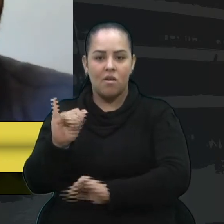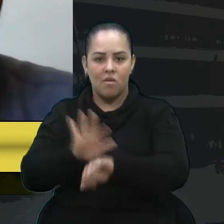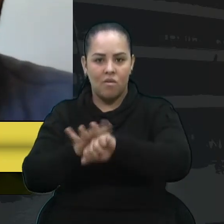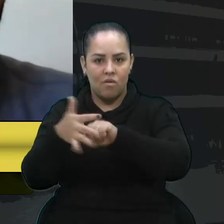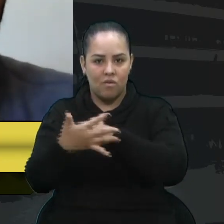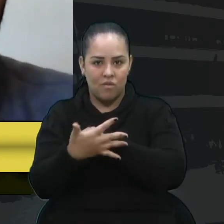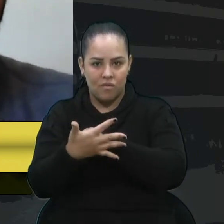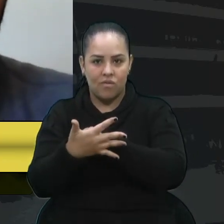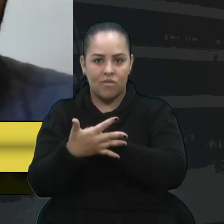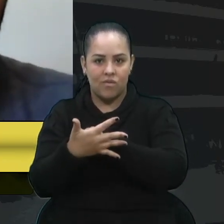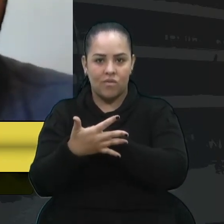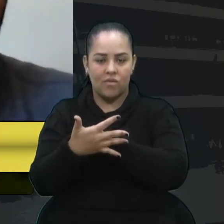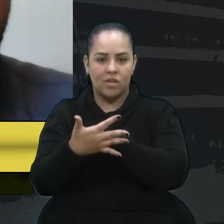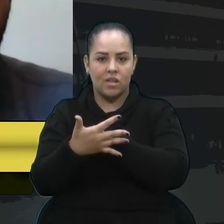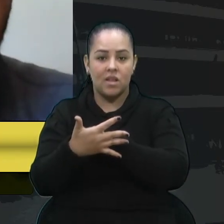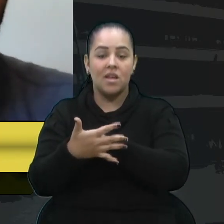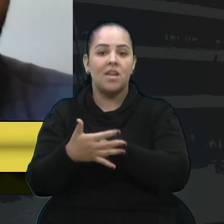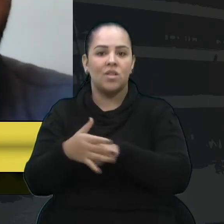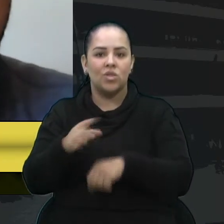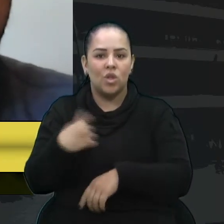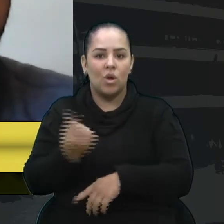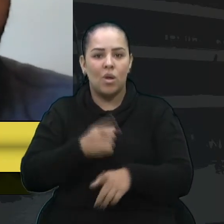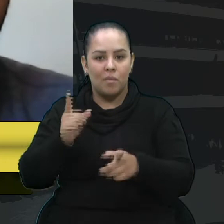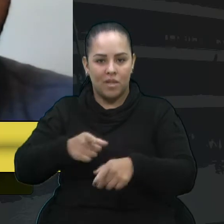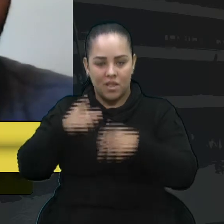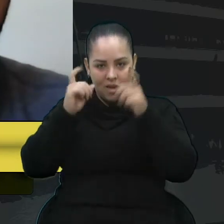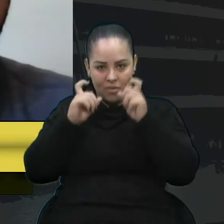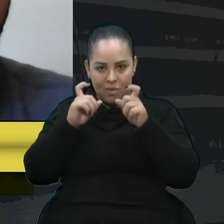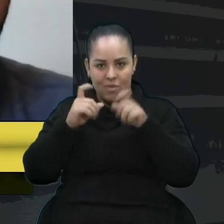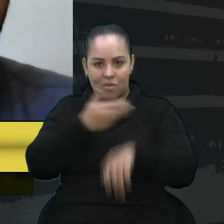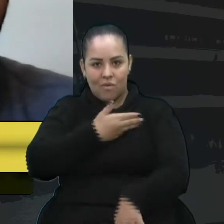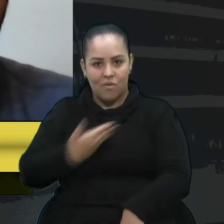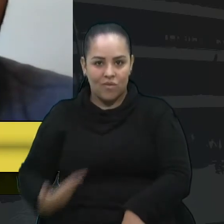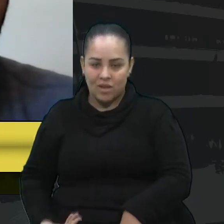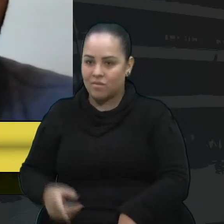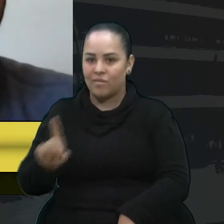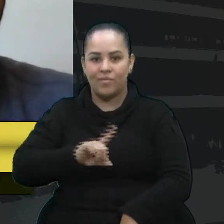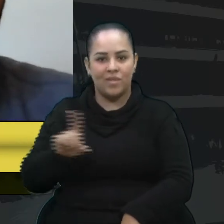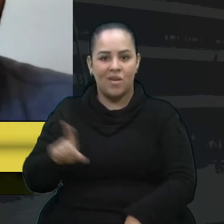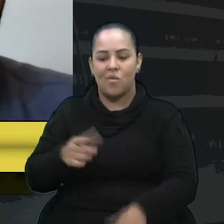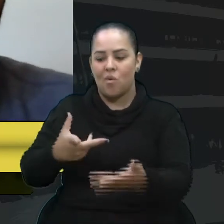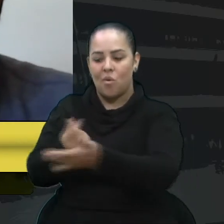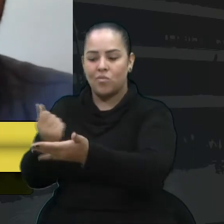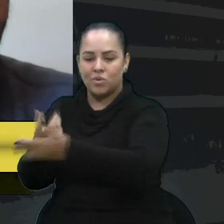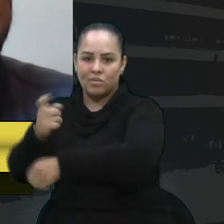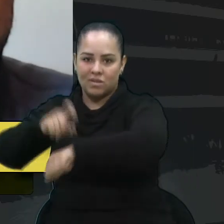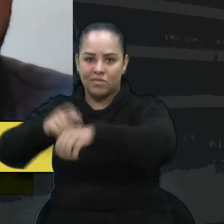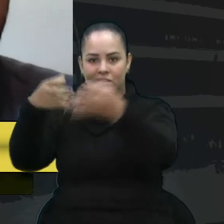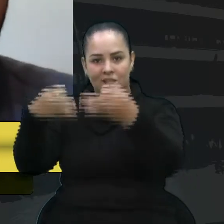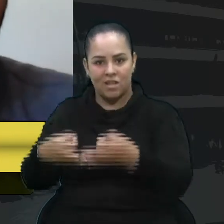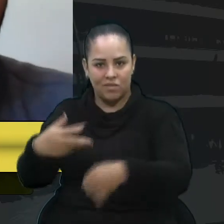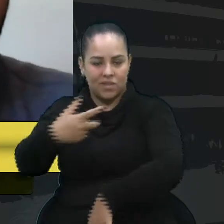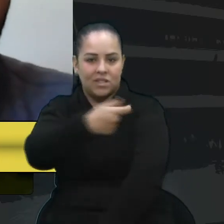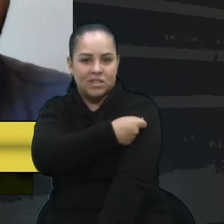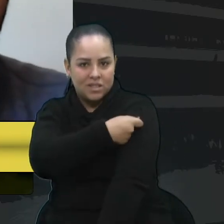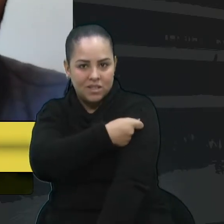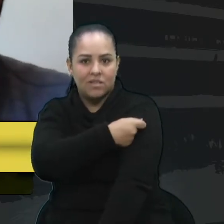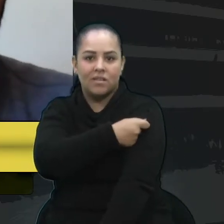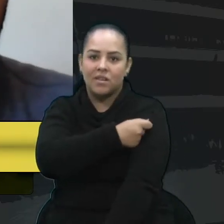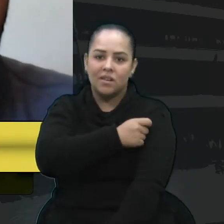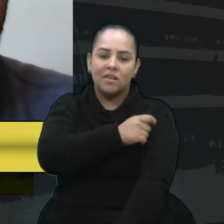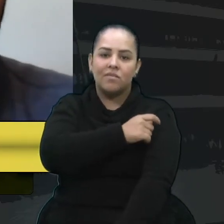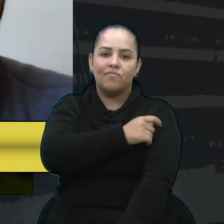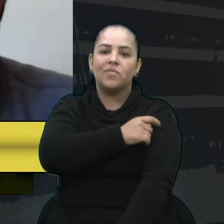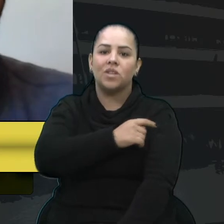não buscou as vacinas no tempo certo, né? Não foi sério e hoje nós